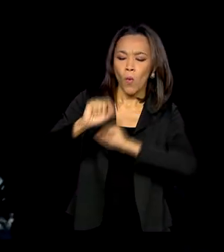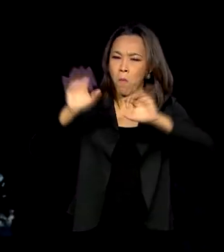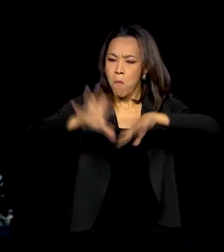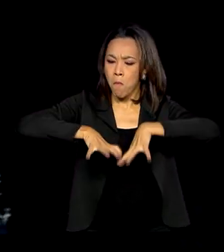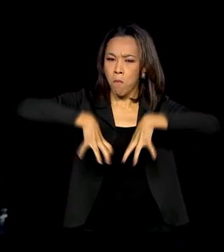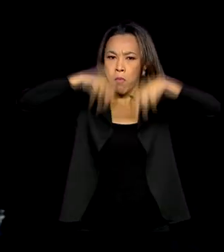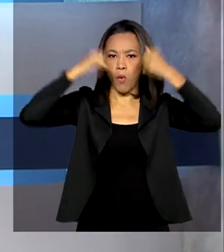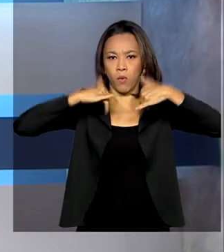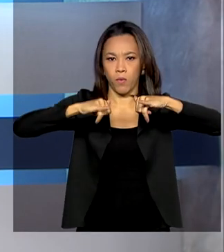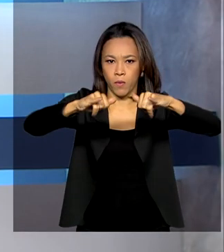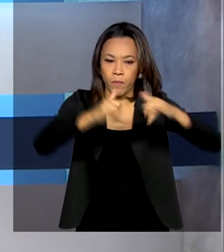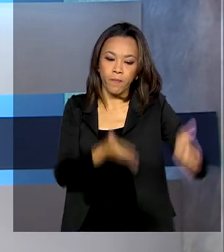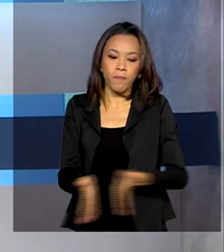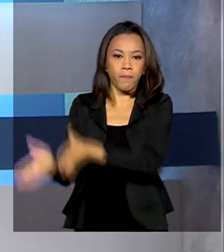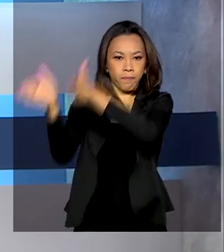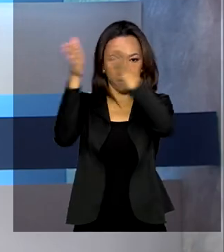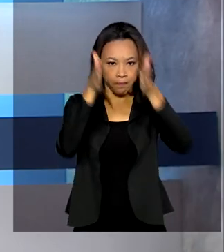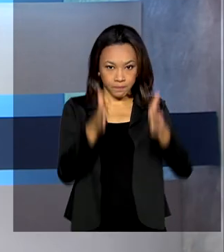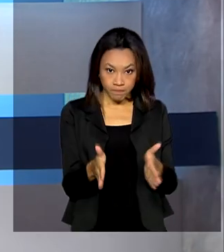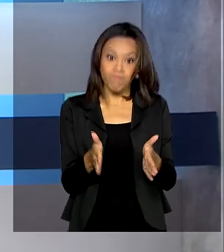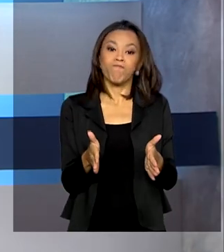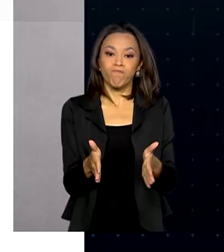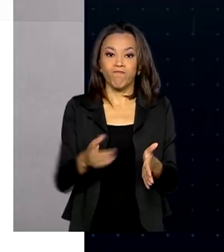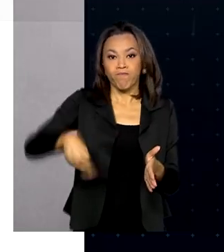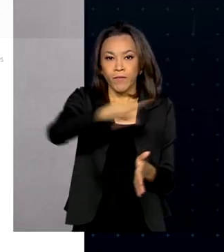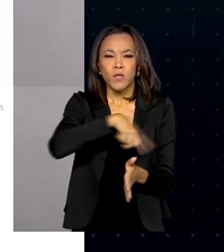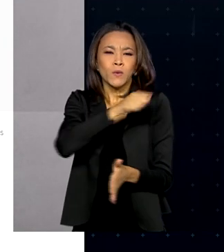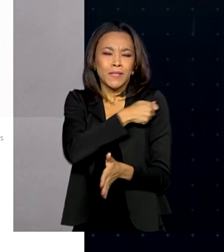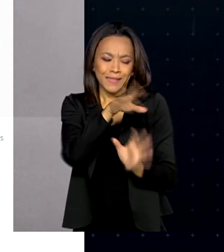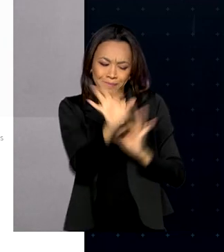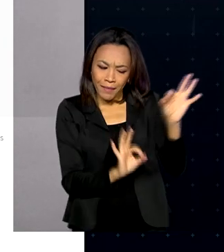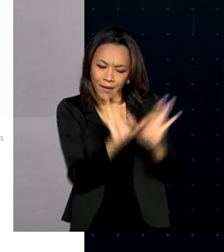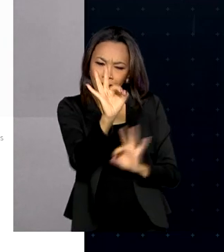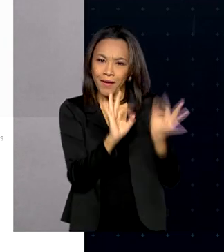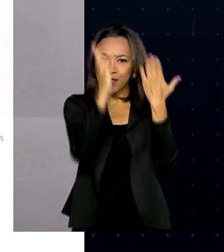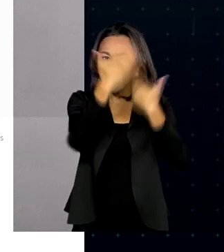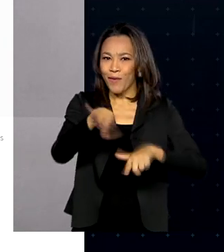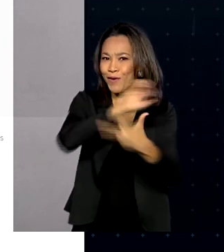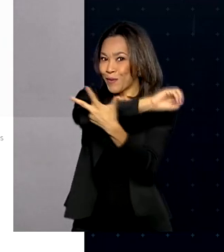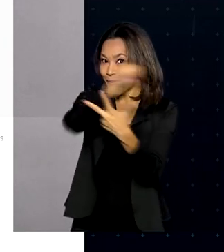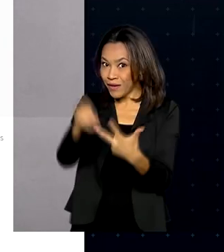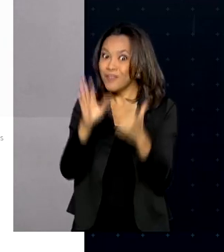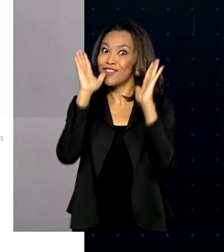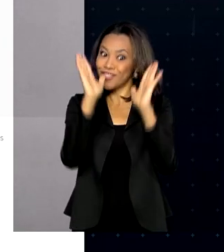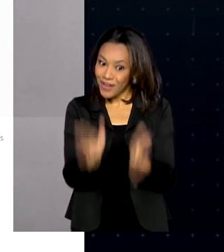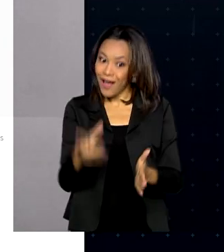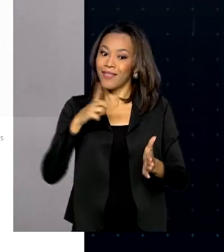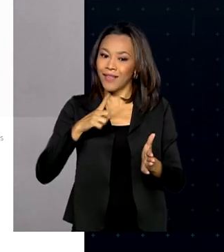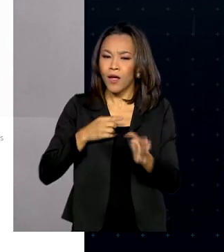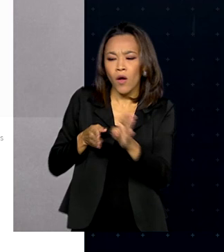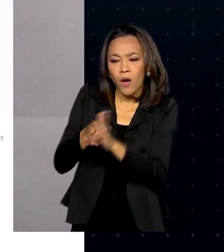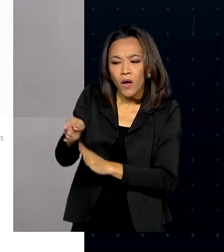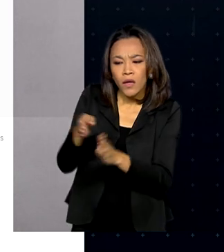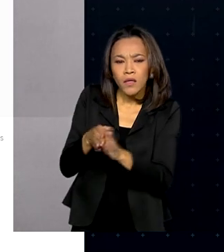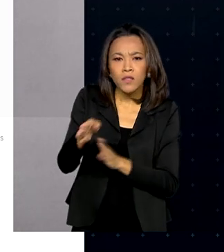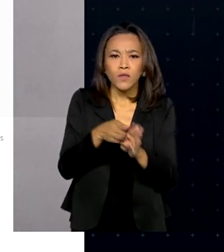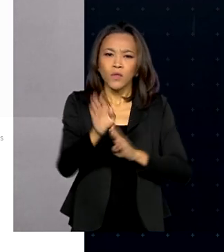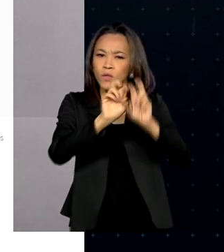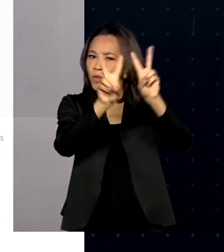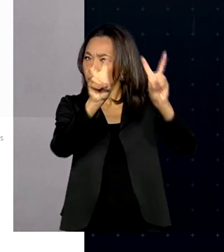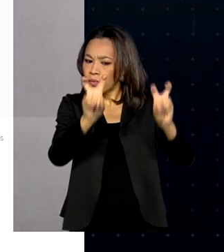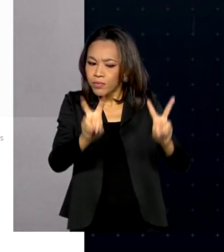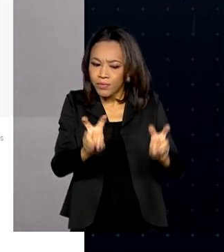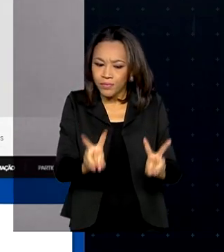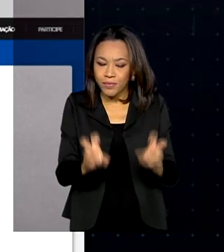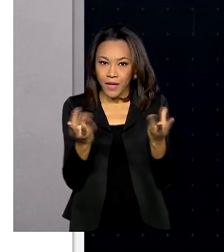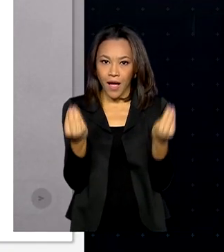apagão no Estado. E veja também, estudantes que se preparam para o Enem já podem contar com orientações e conteúdos que